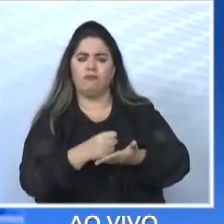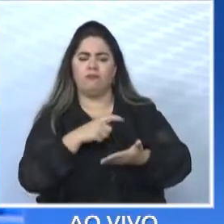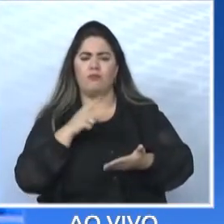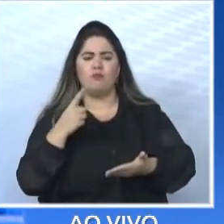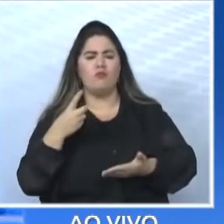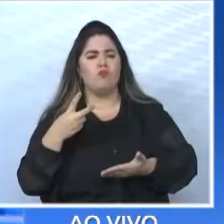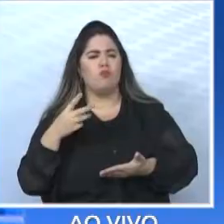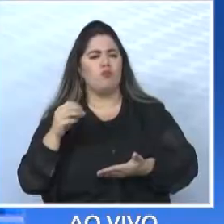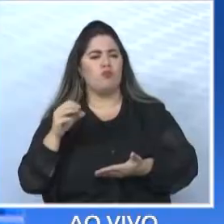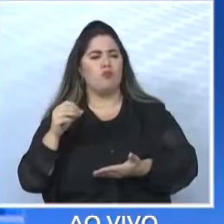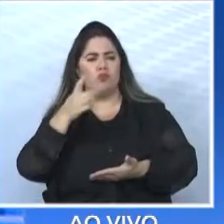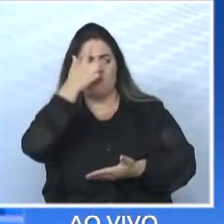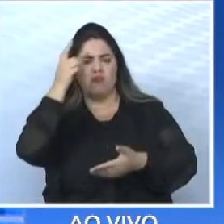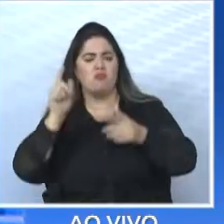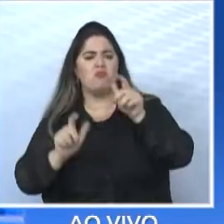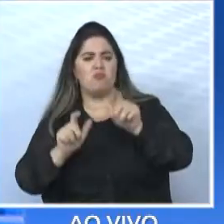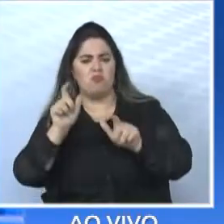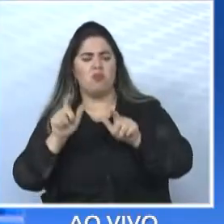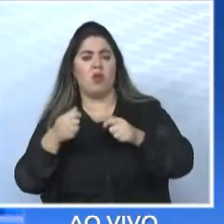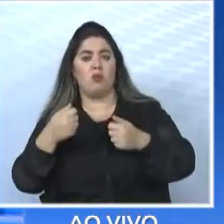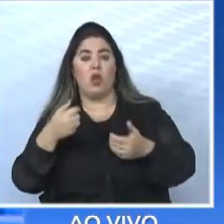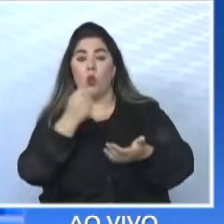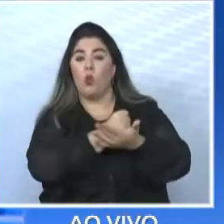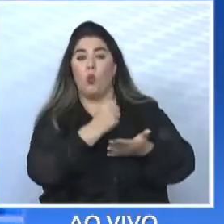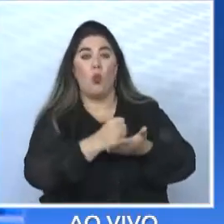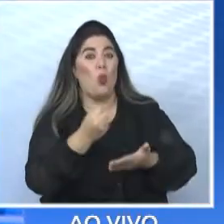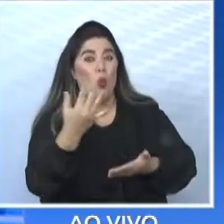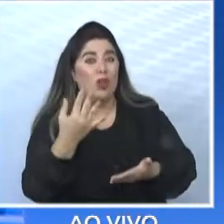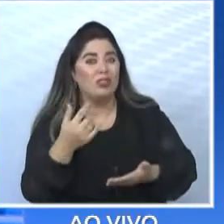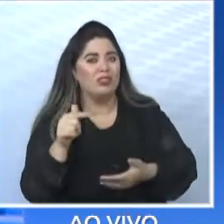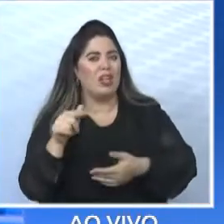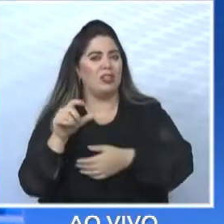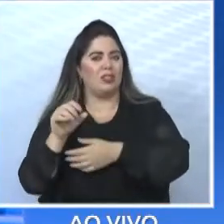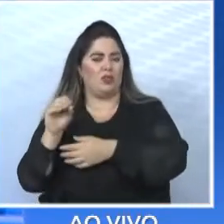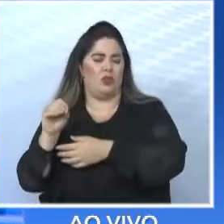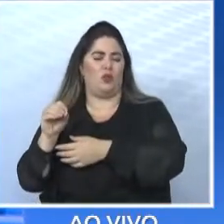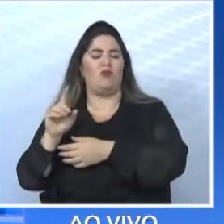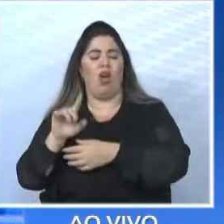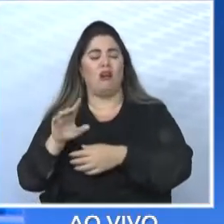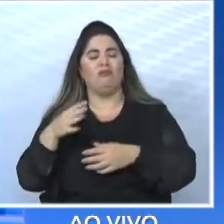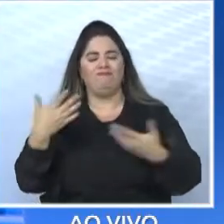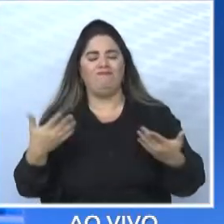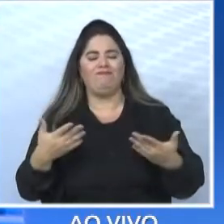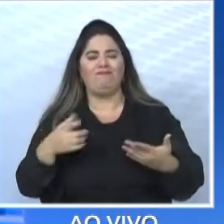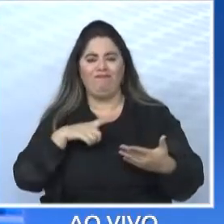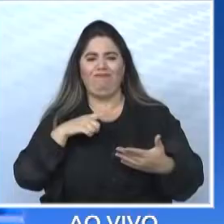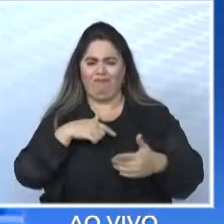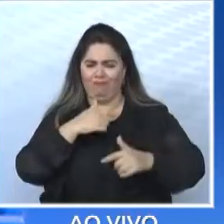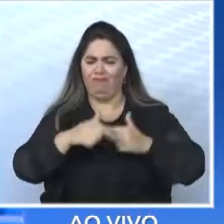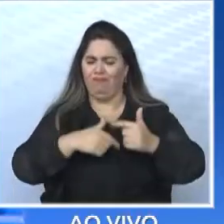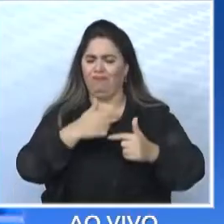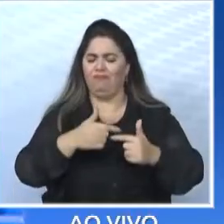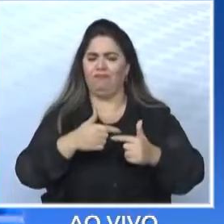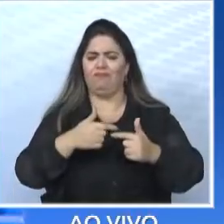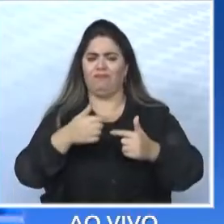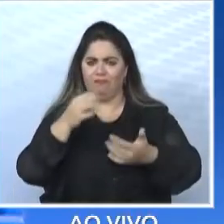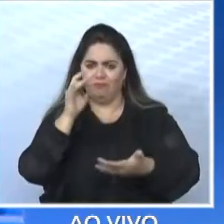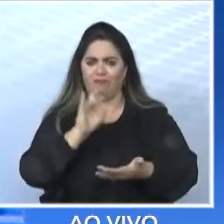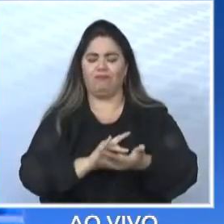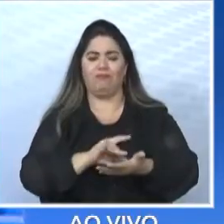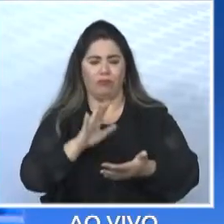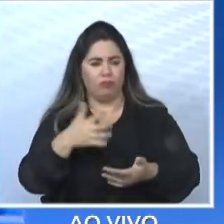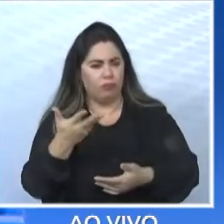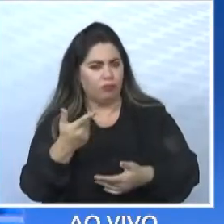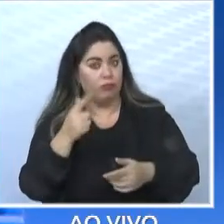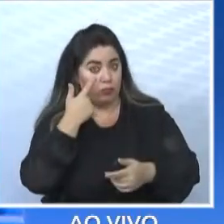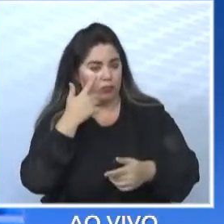sentido, eles contrataram 700. Assim que nós vamos resolver, com ações efetivas. E rápido, quer ver uma outra coisa? Quando a